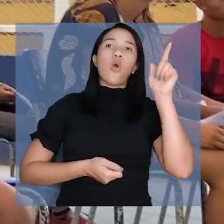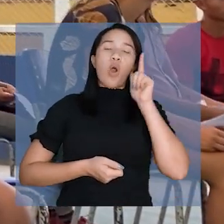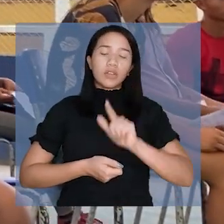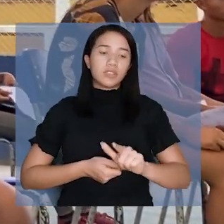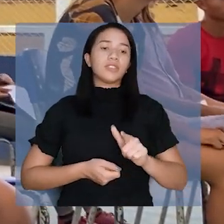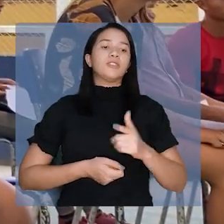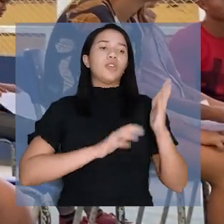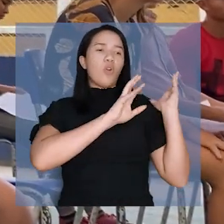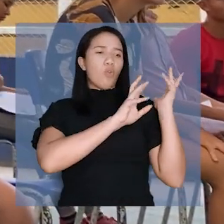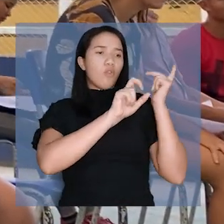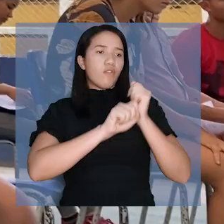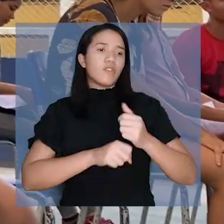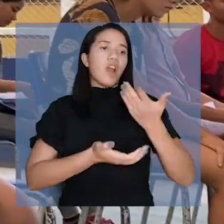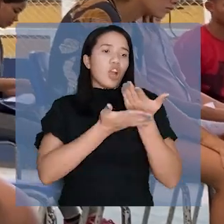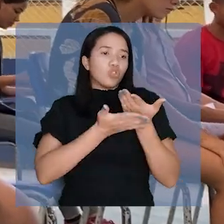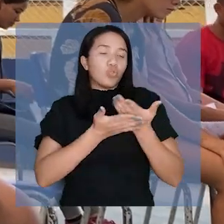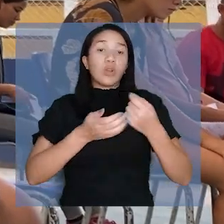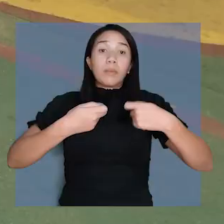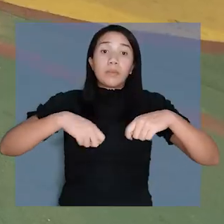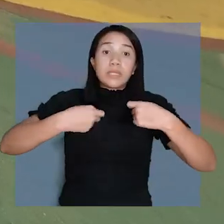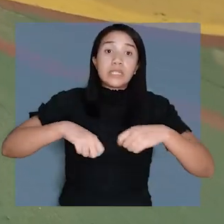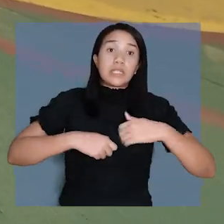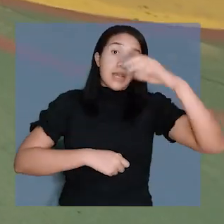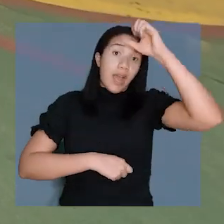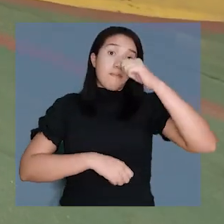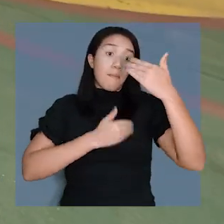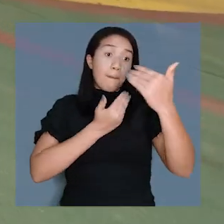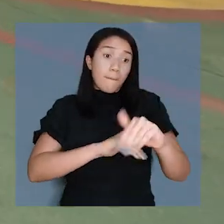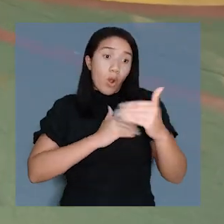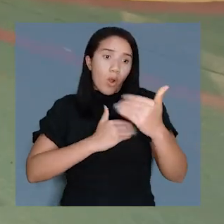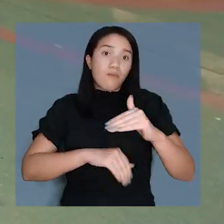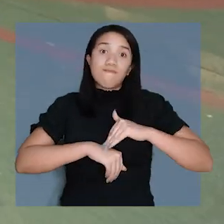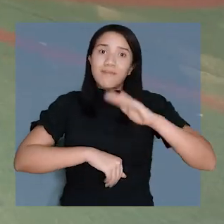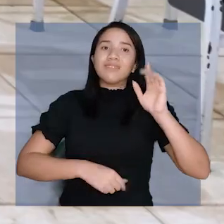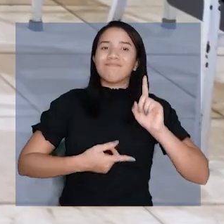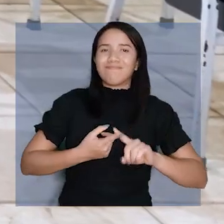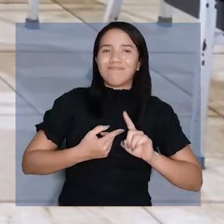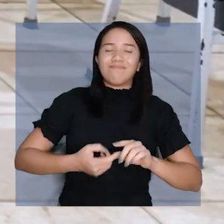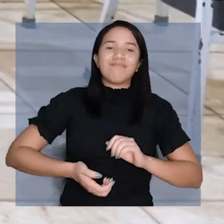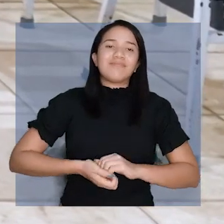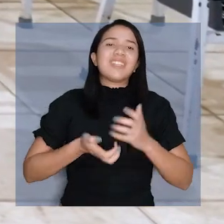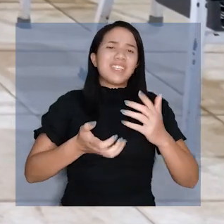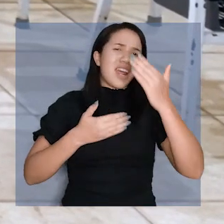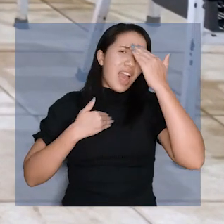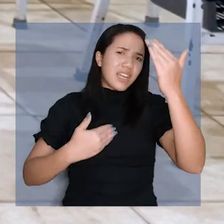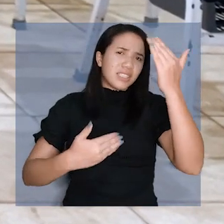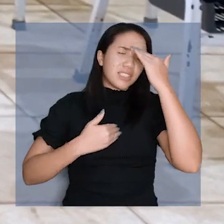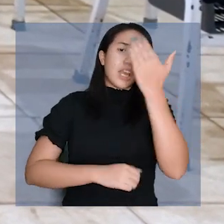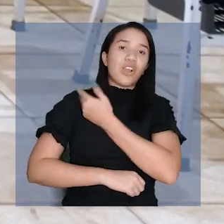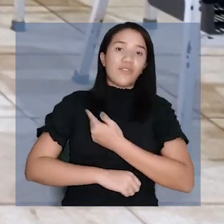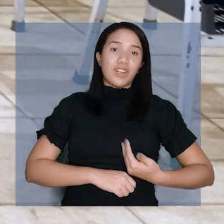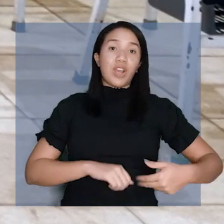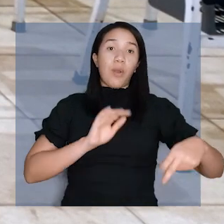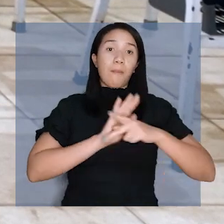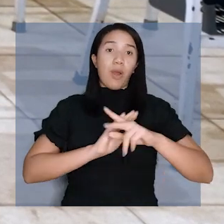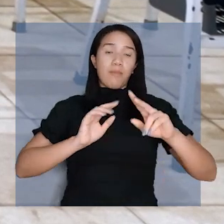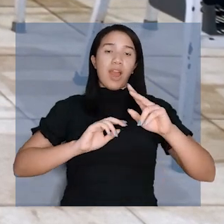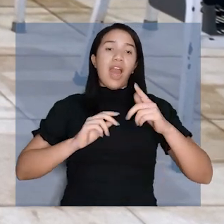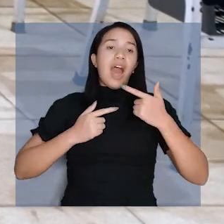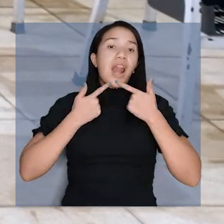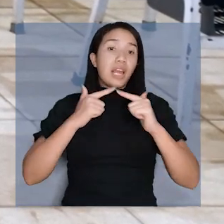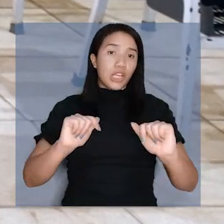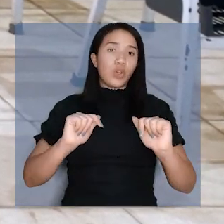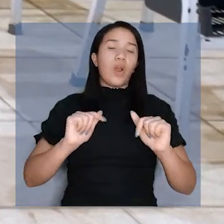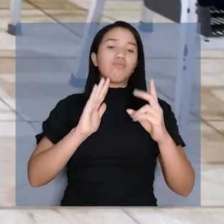a gente estar revisando coisas que vai ser preciso, a gente está aprendendo. E eu queria agradecer ao governo